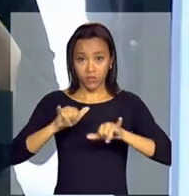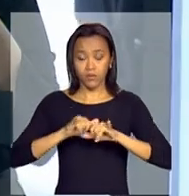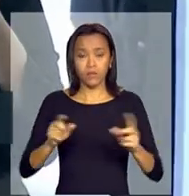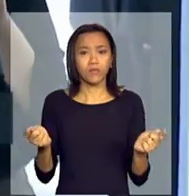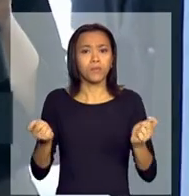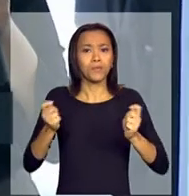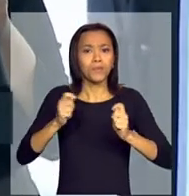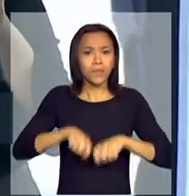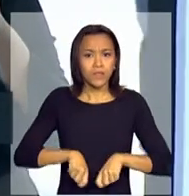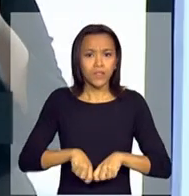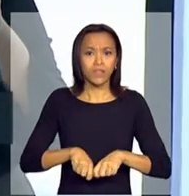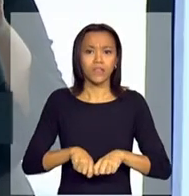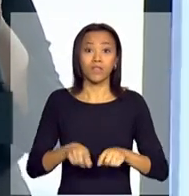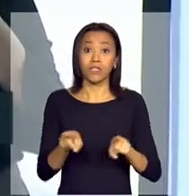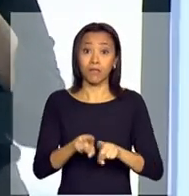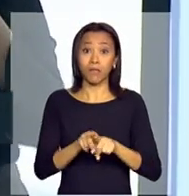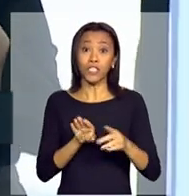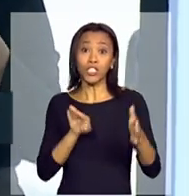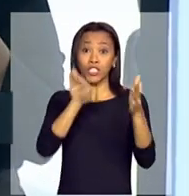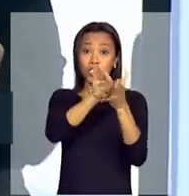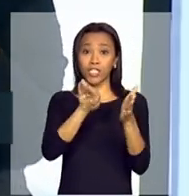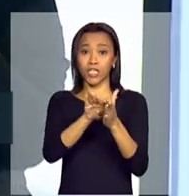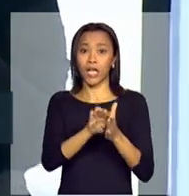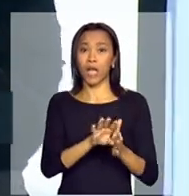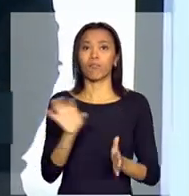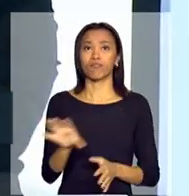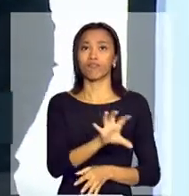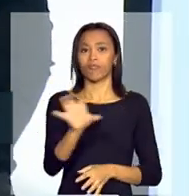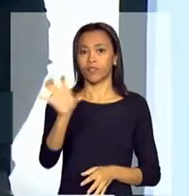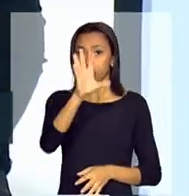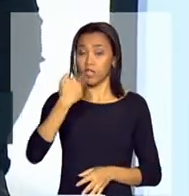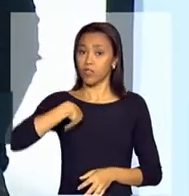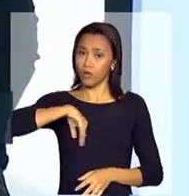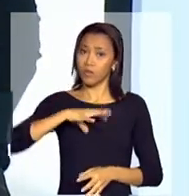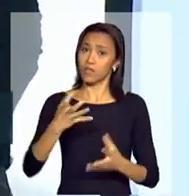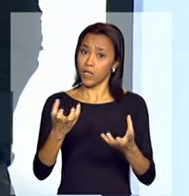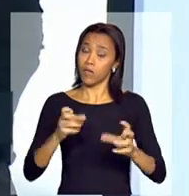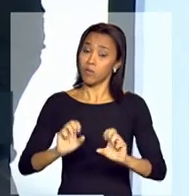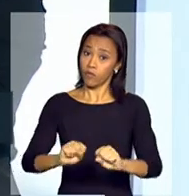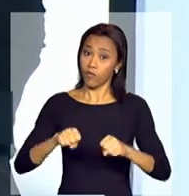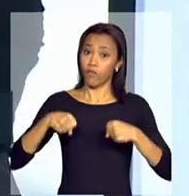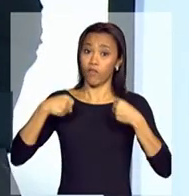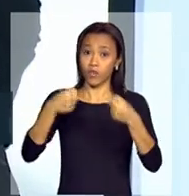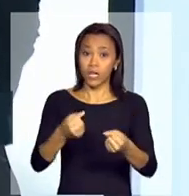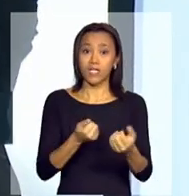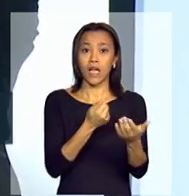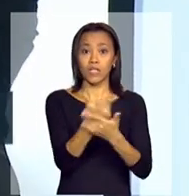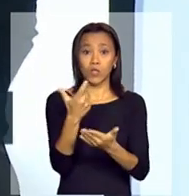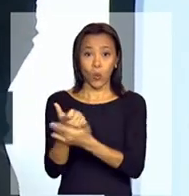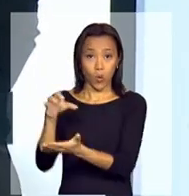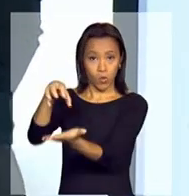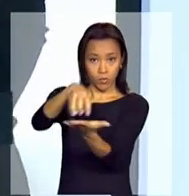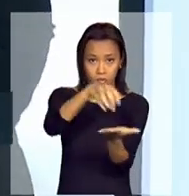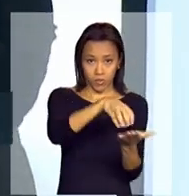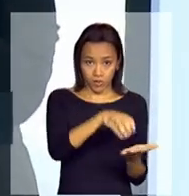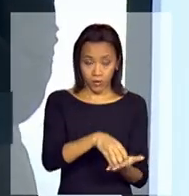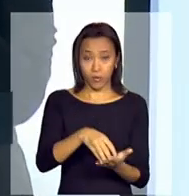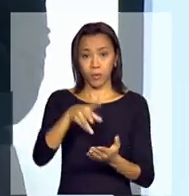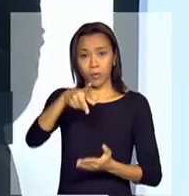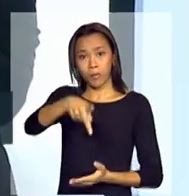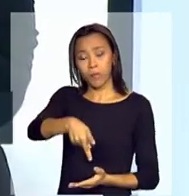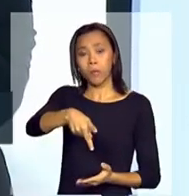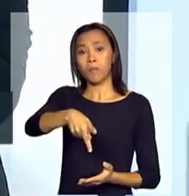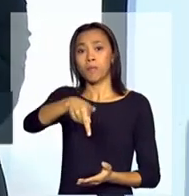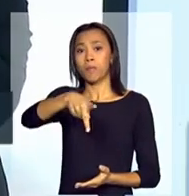e tenham capilaridade nos estados, que nós queremos fortalecer as compras institucionais para além do PAA e do PNAE. O que